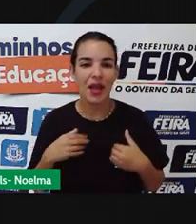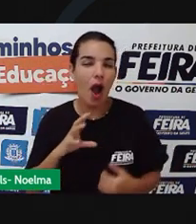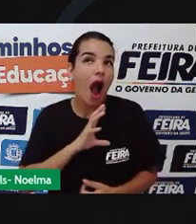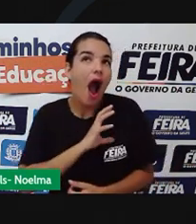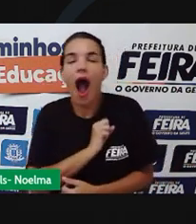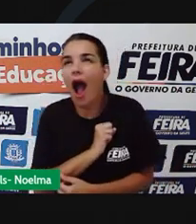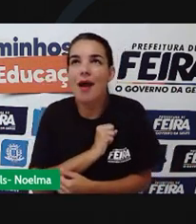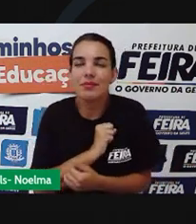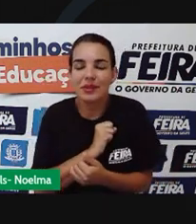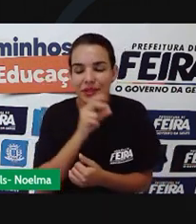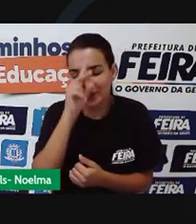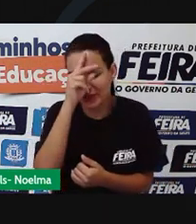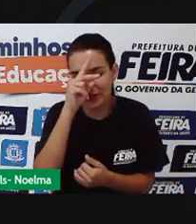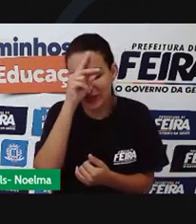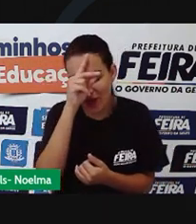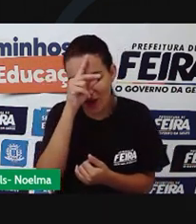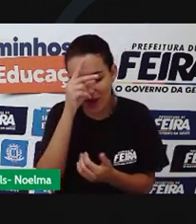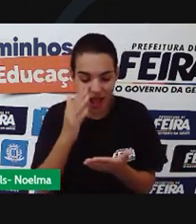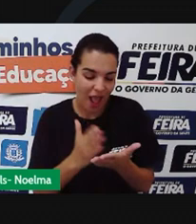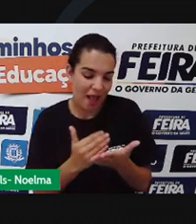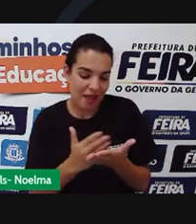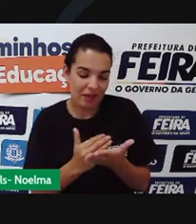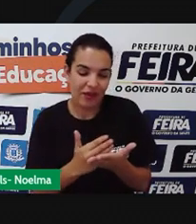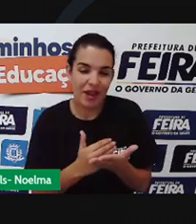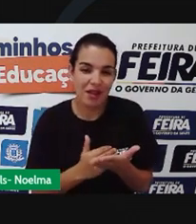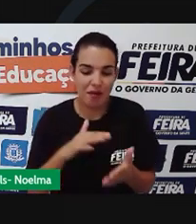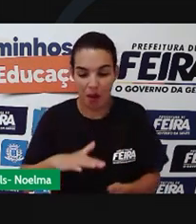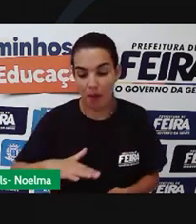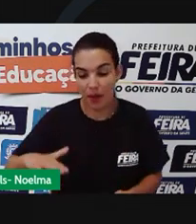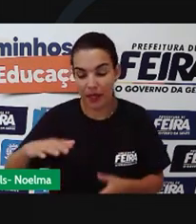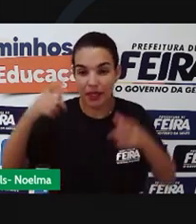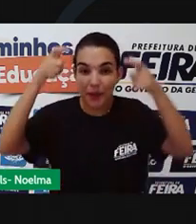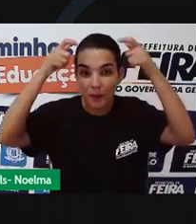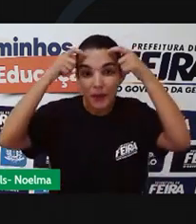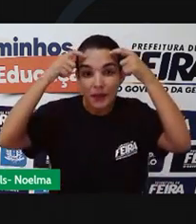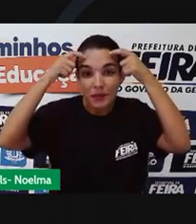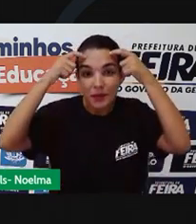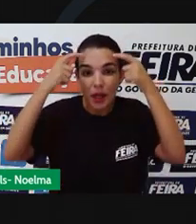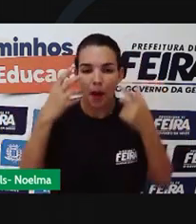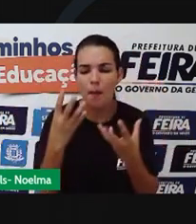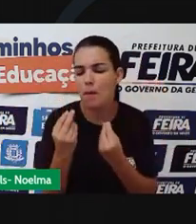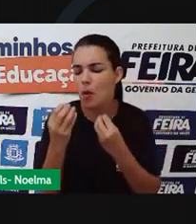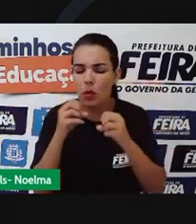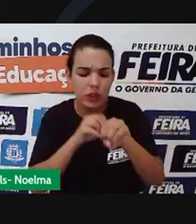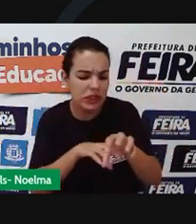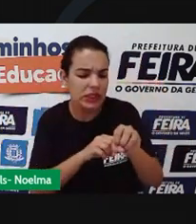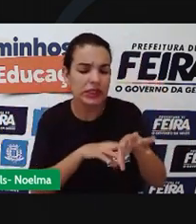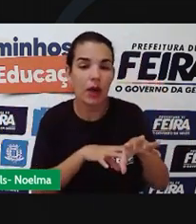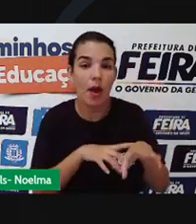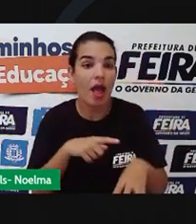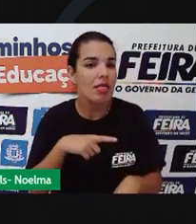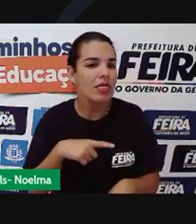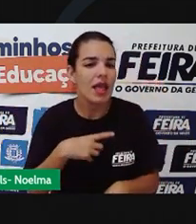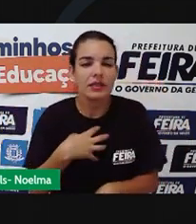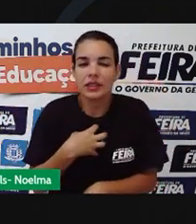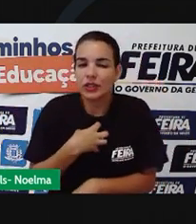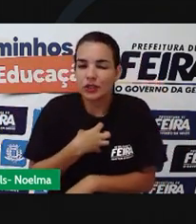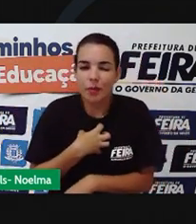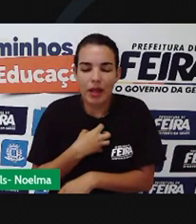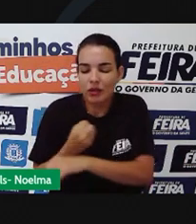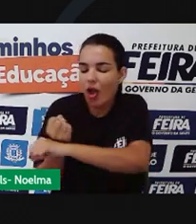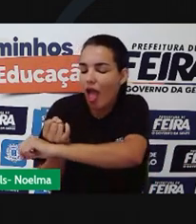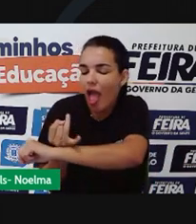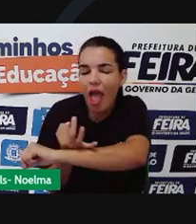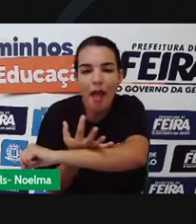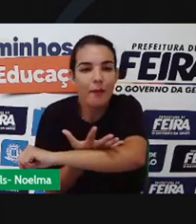pequeno príncipe. São muitas lições. E é verdade, né, gente? É isso que a gente não pode esquecer. os sentimentos, as emoções,